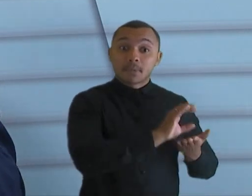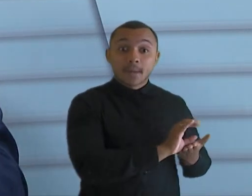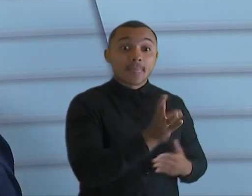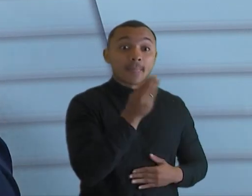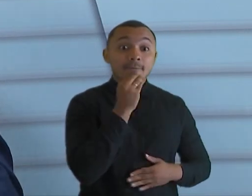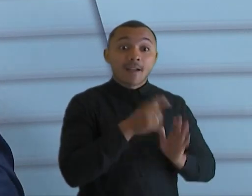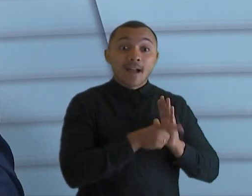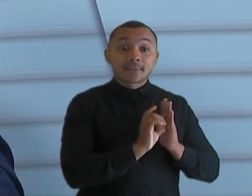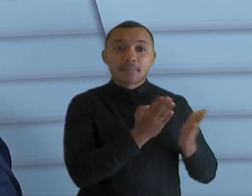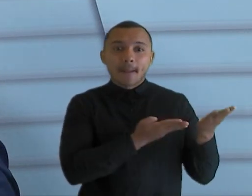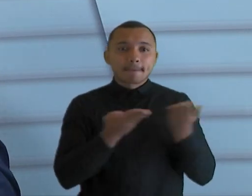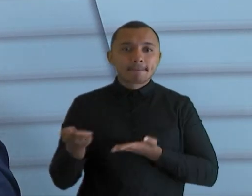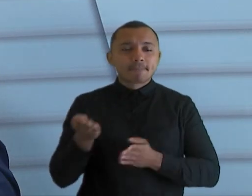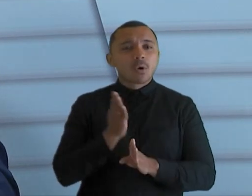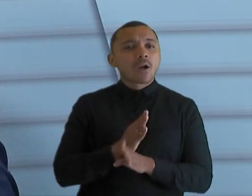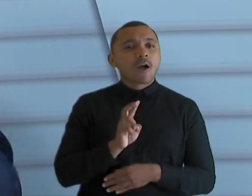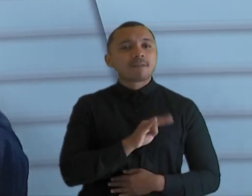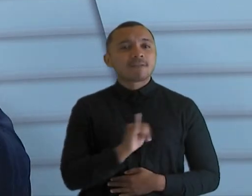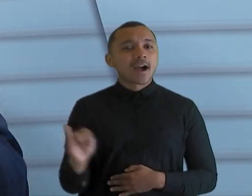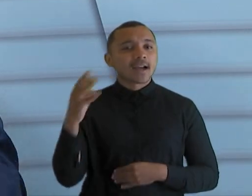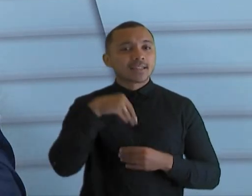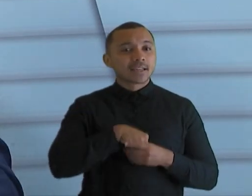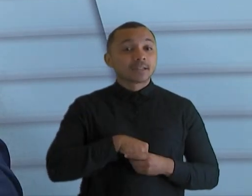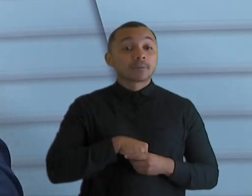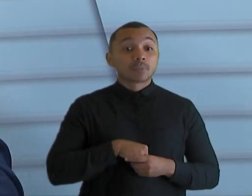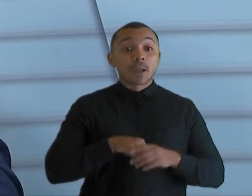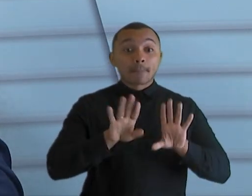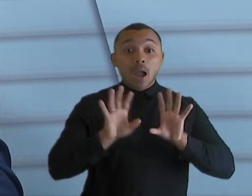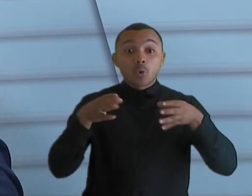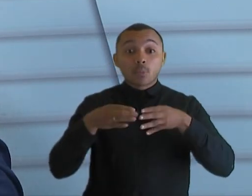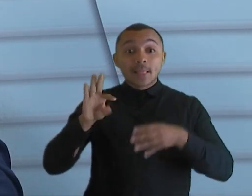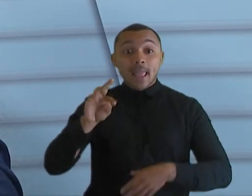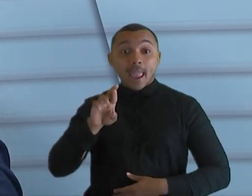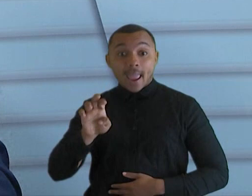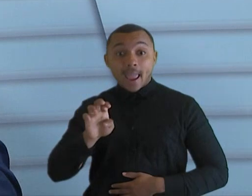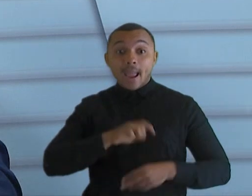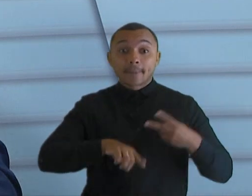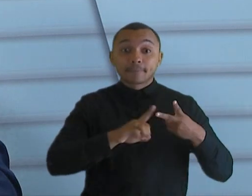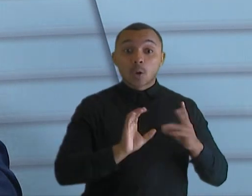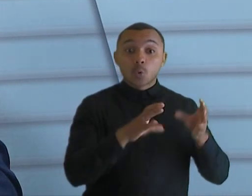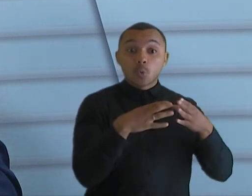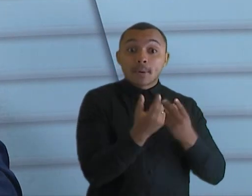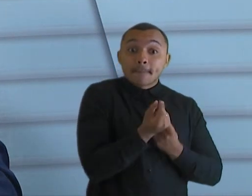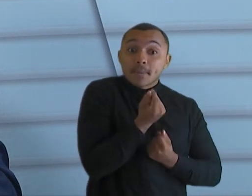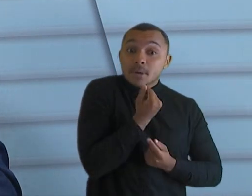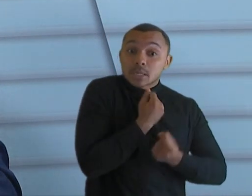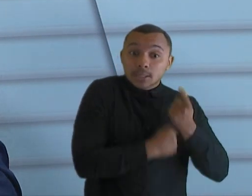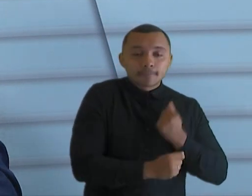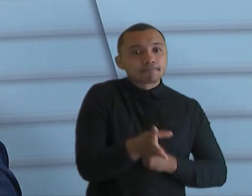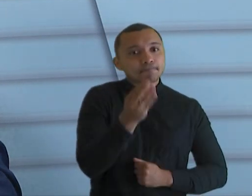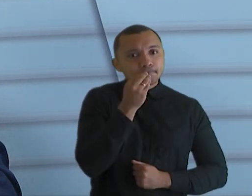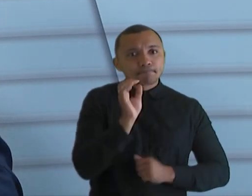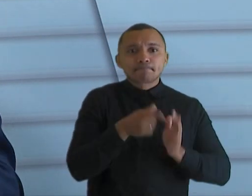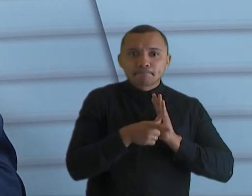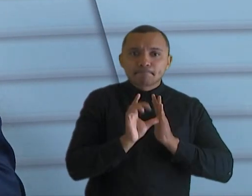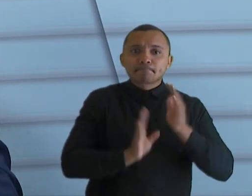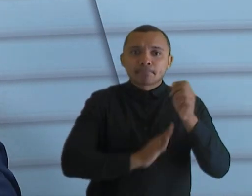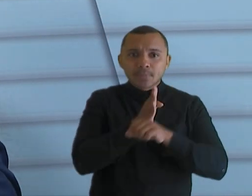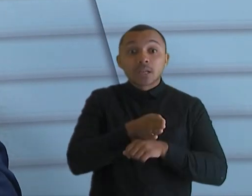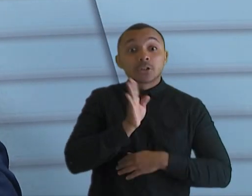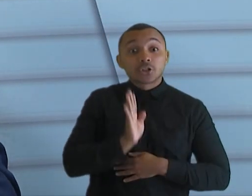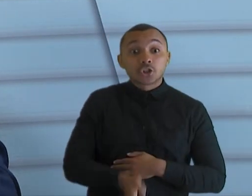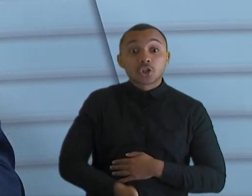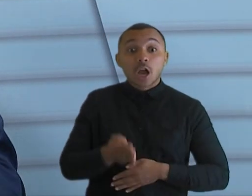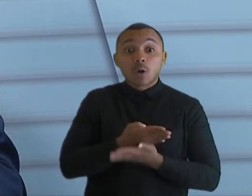ao que vai ocorrer negativamente. E o Tribunal de Contas do Estado, ele pode e deve também entrar massivamente nessa seara. A também está